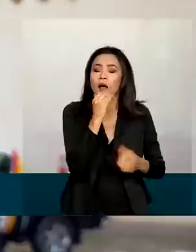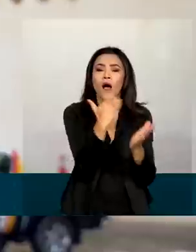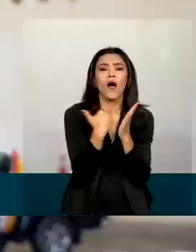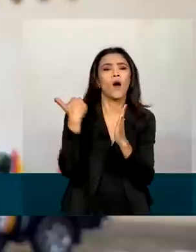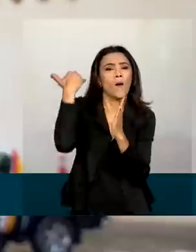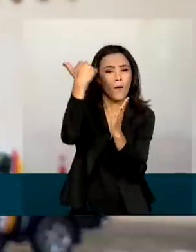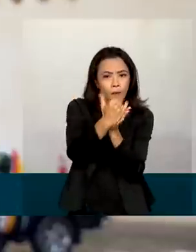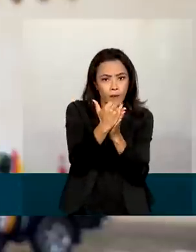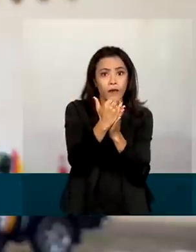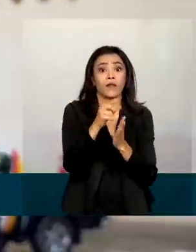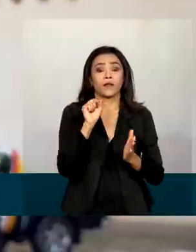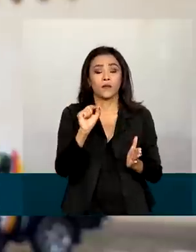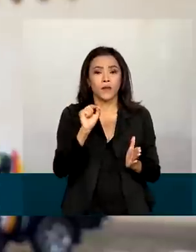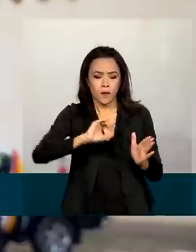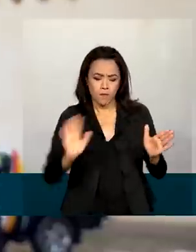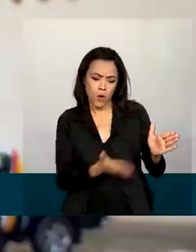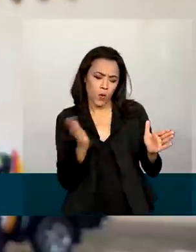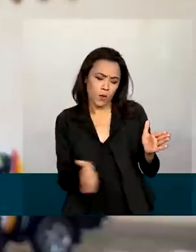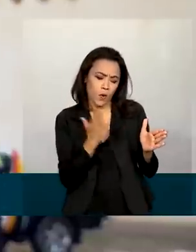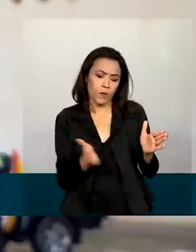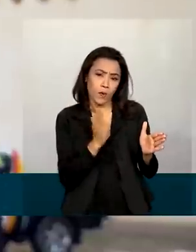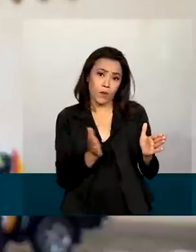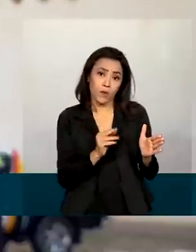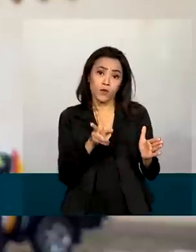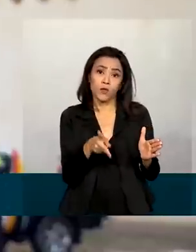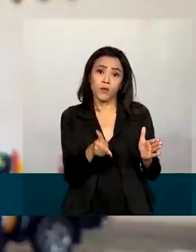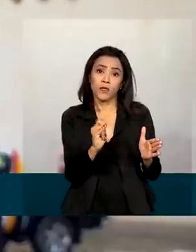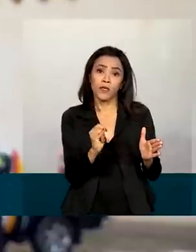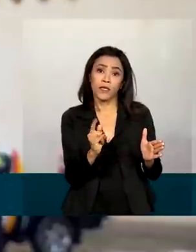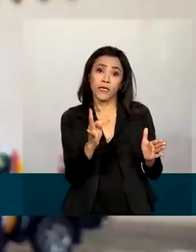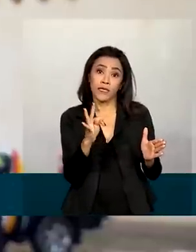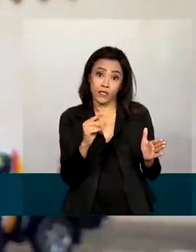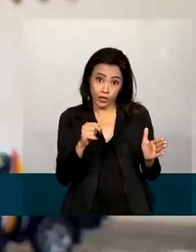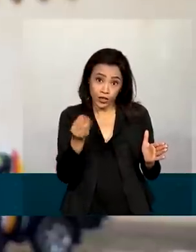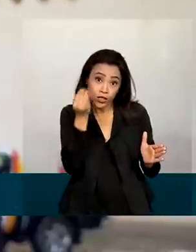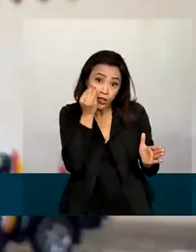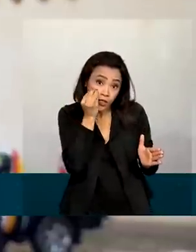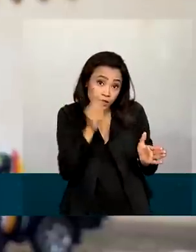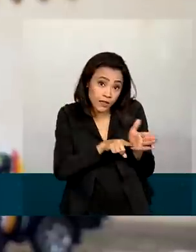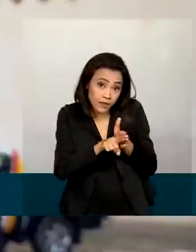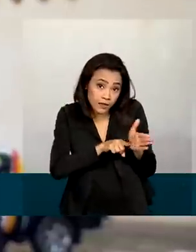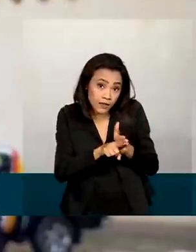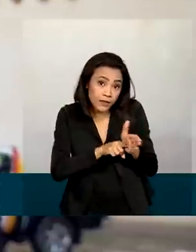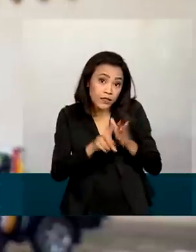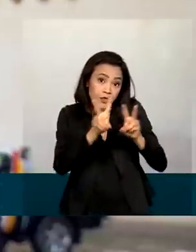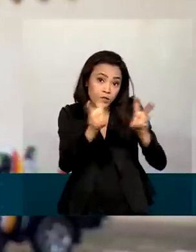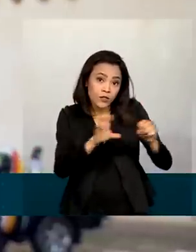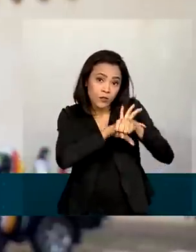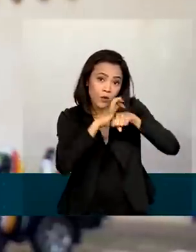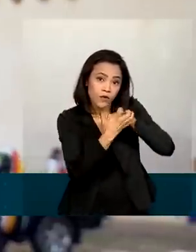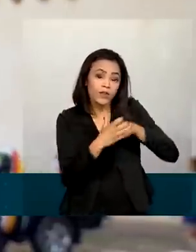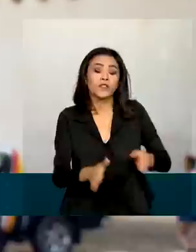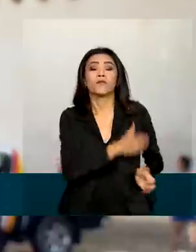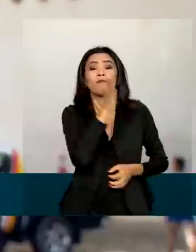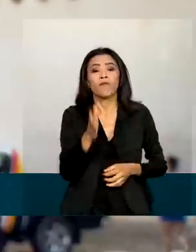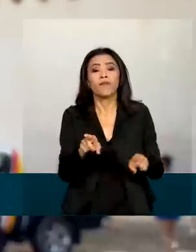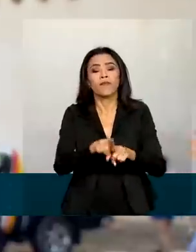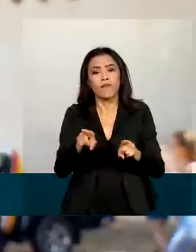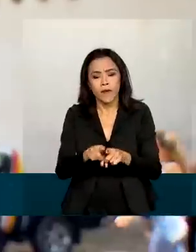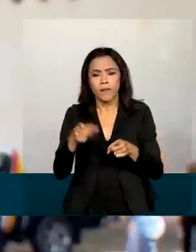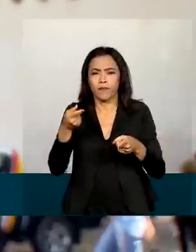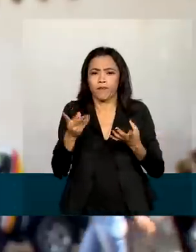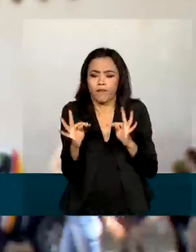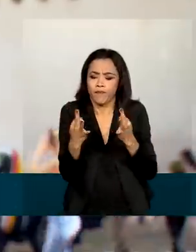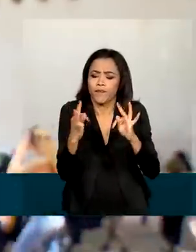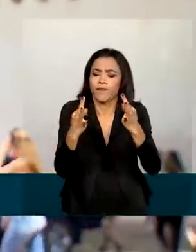capacidade nacional de produção de kits de diagnóstico. Além disso, coordenou o acordo de encomenda tecnológica